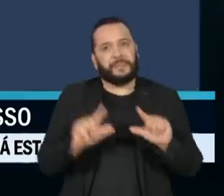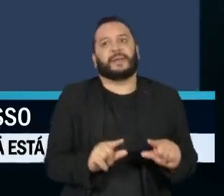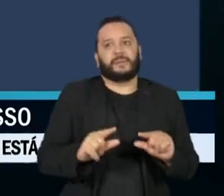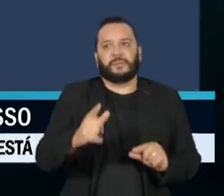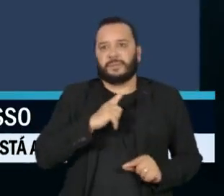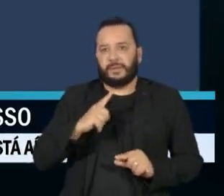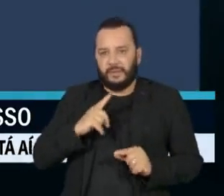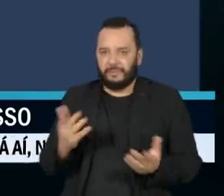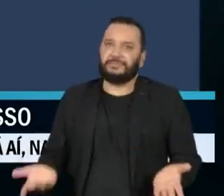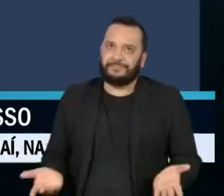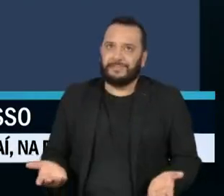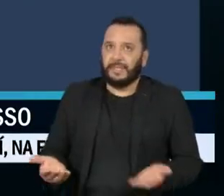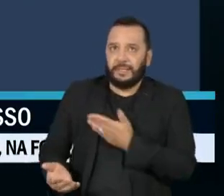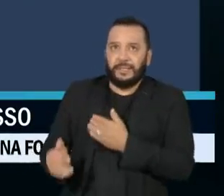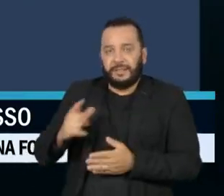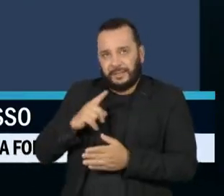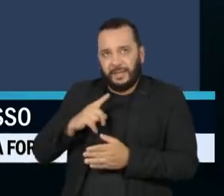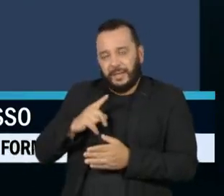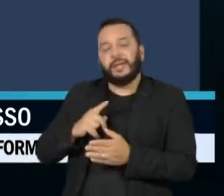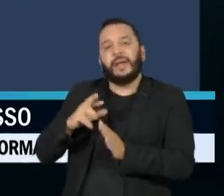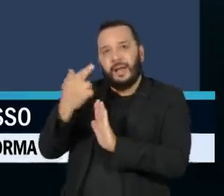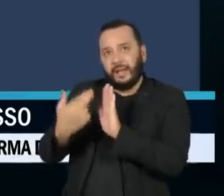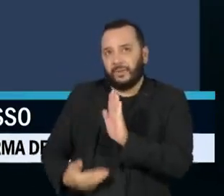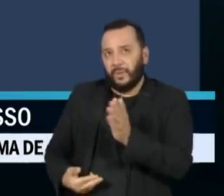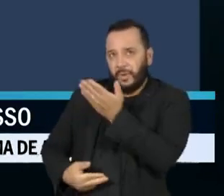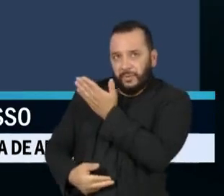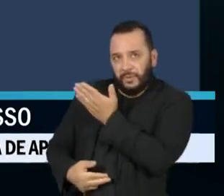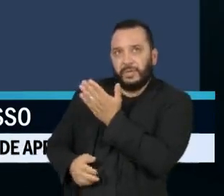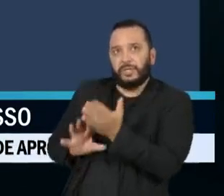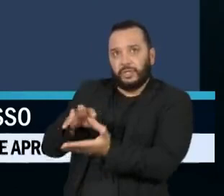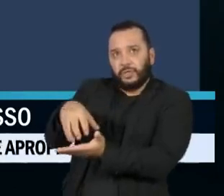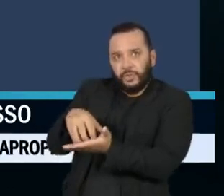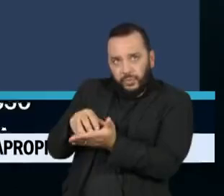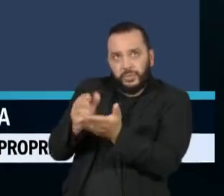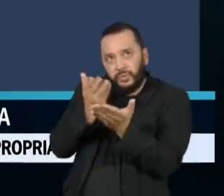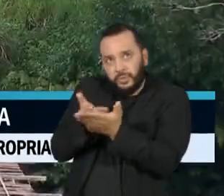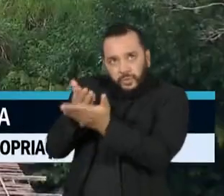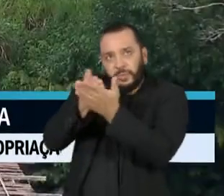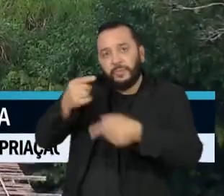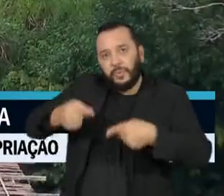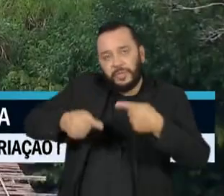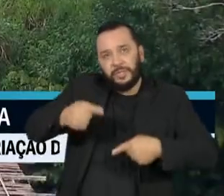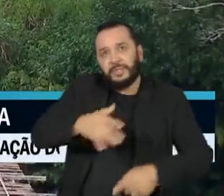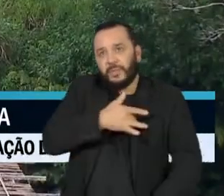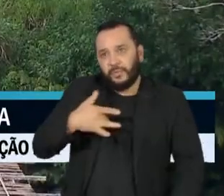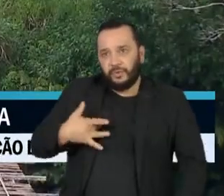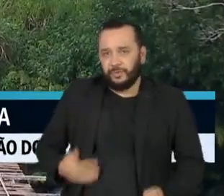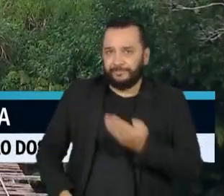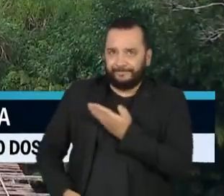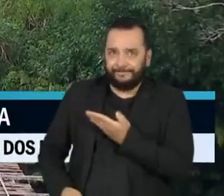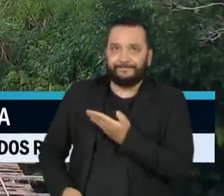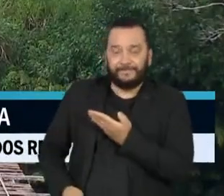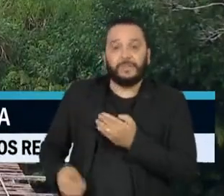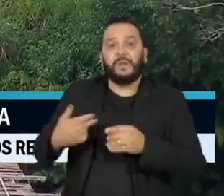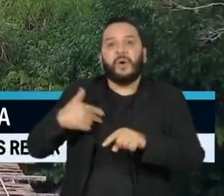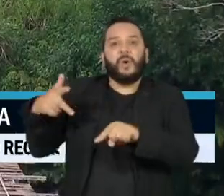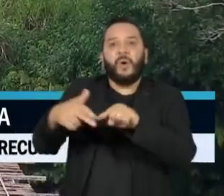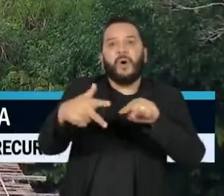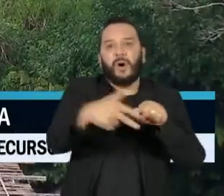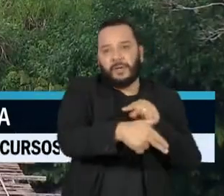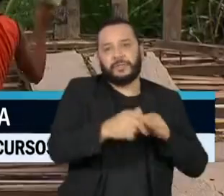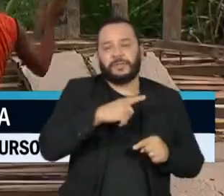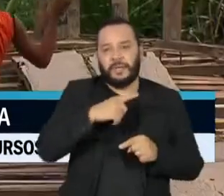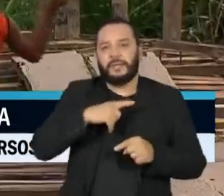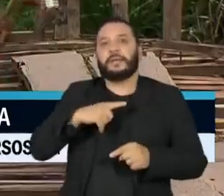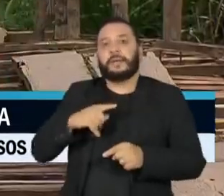aponta um relatório do Instituto de Estudos para Políticas de Saúde e da Associação Independente Humane. Os cortes atingem em cheio programas de